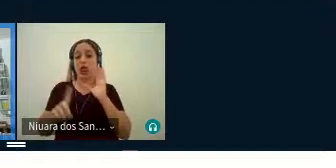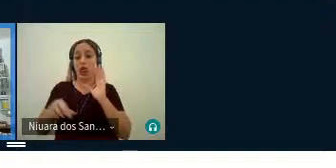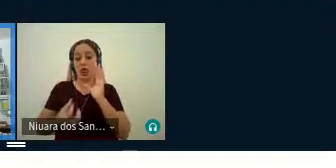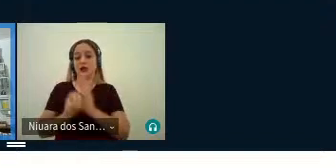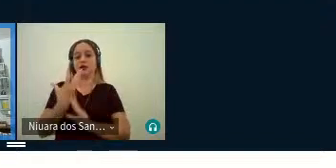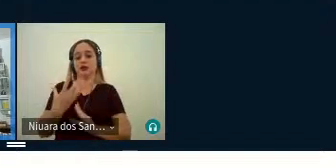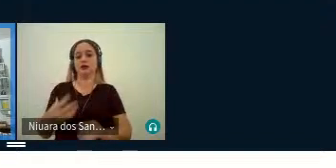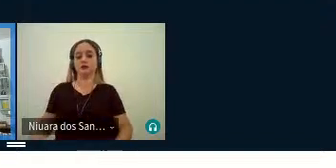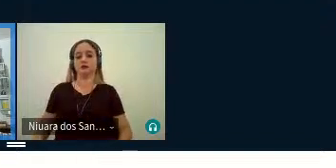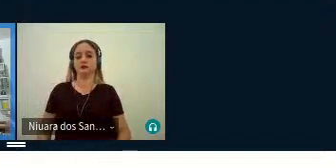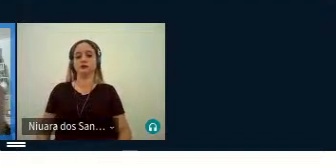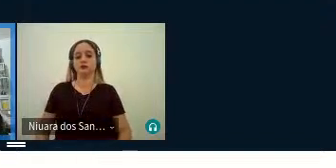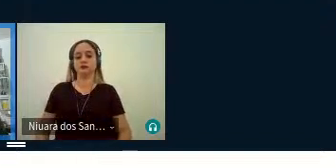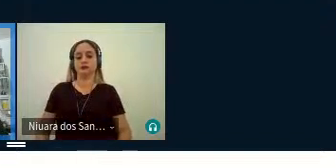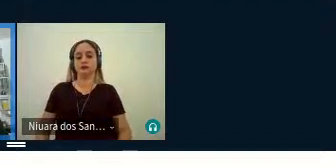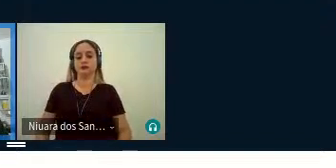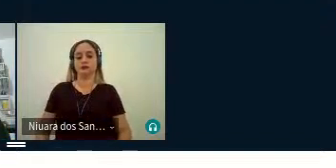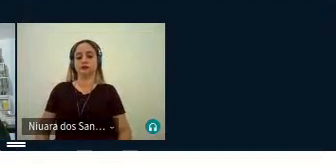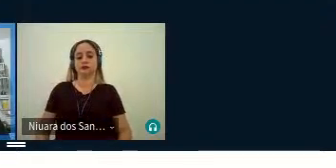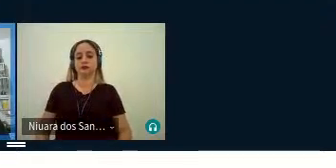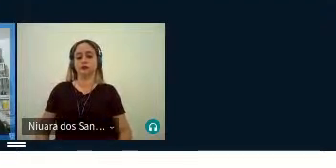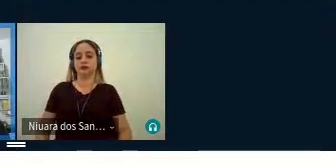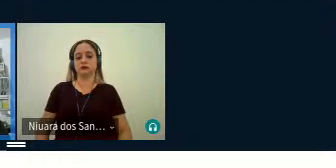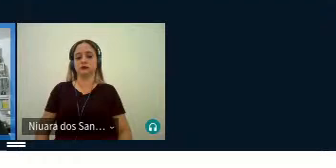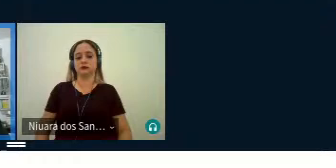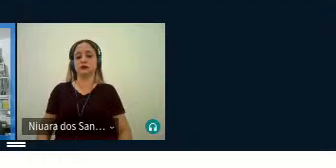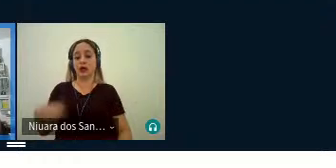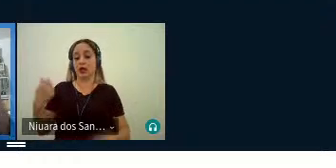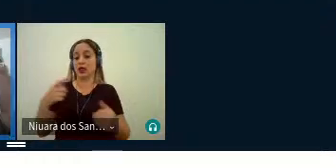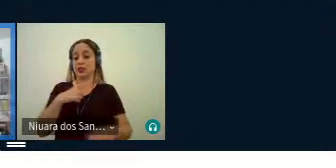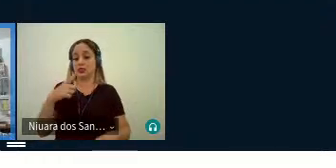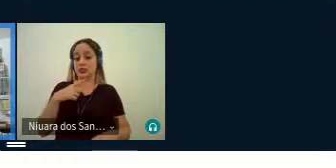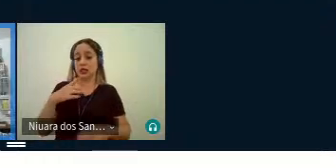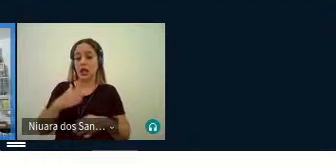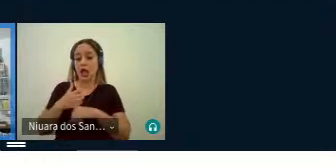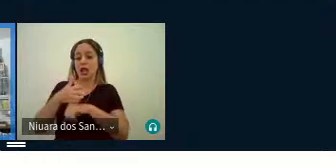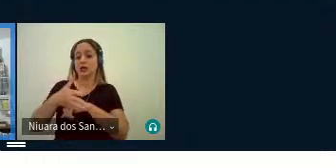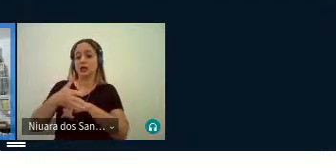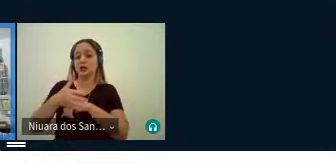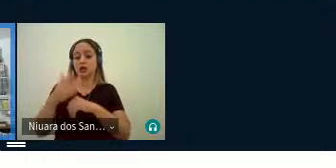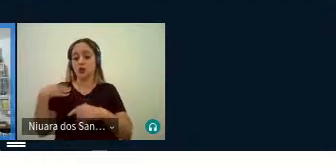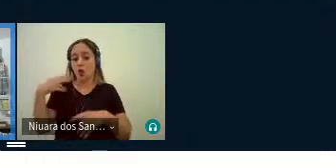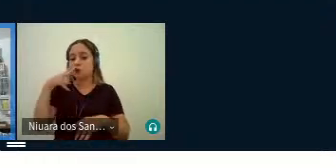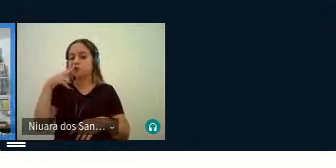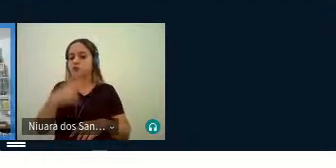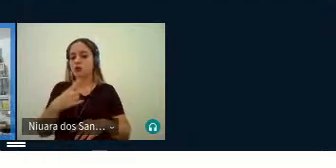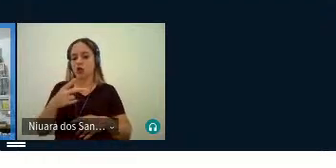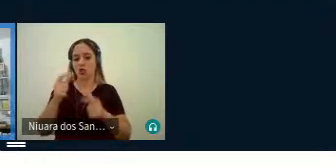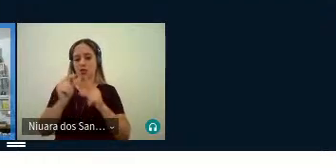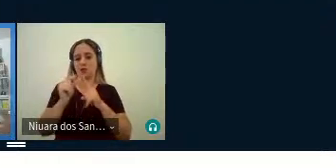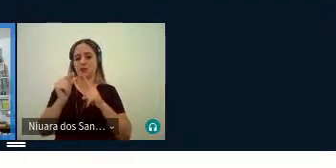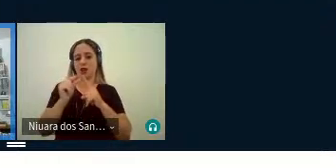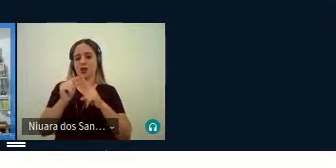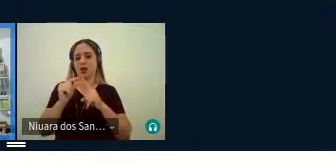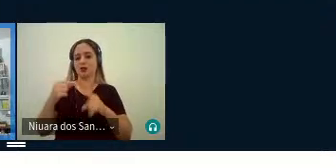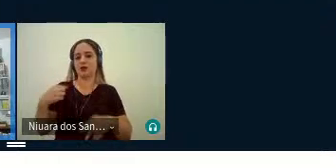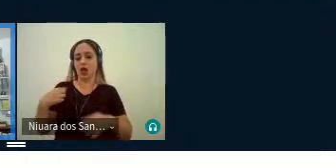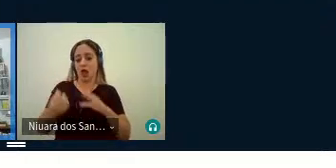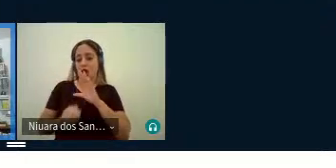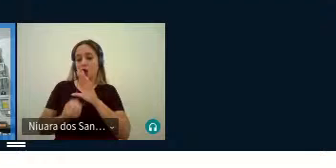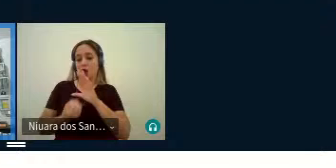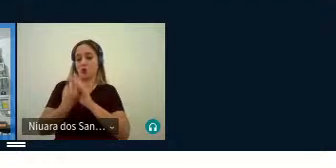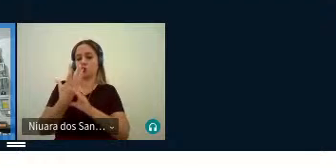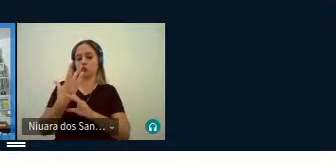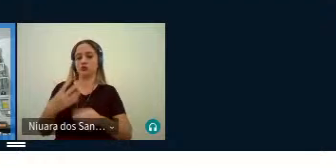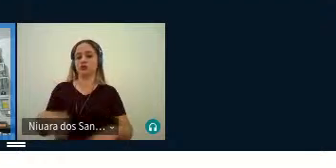imagem presente no retábulo, é obter o acesso à força da palavra, né, é a construir, né,